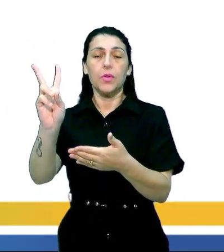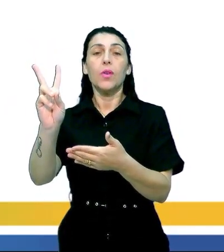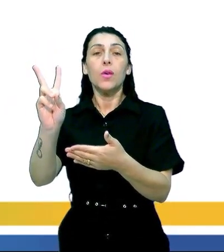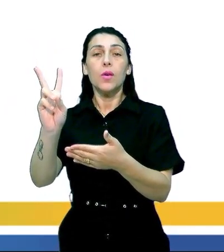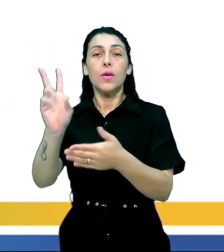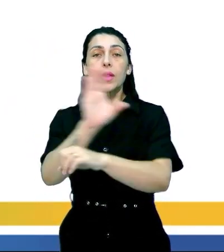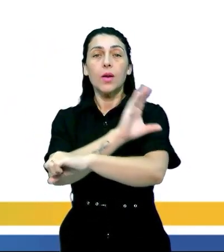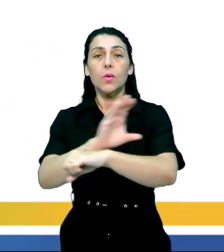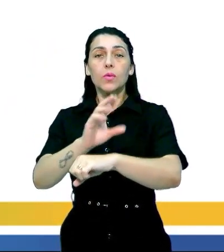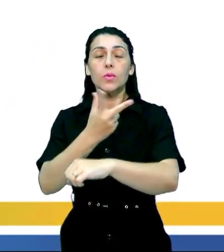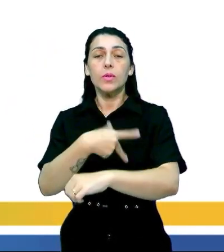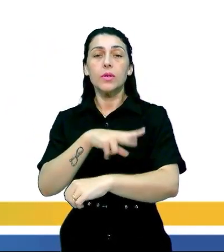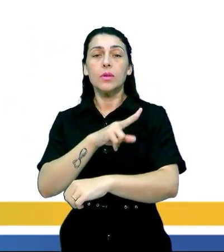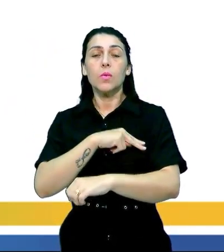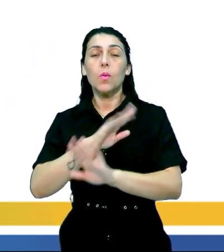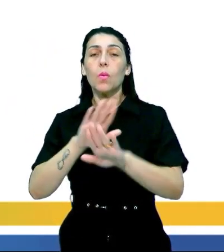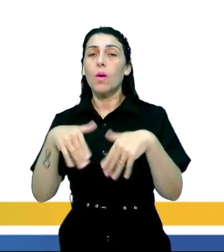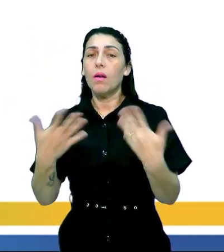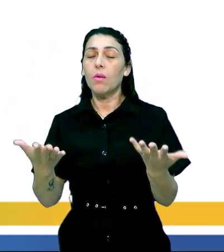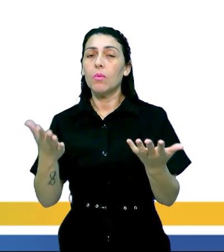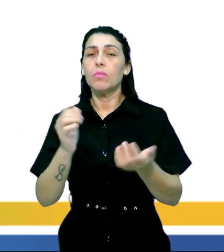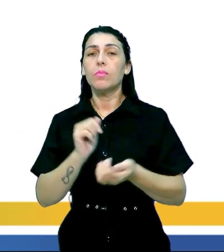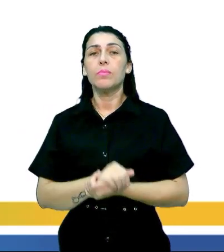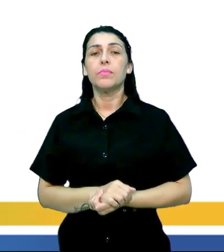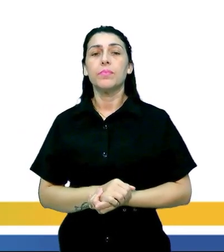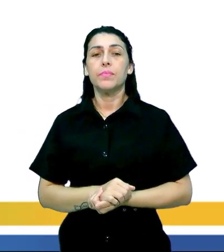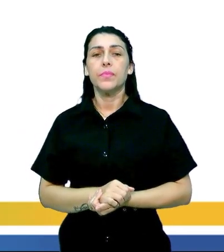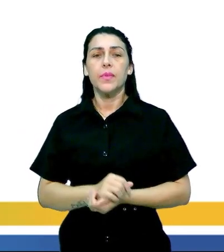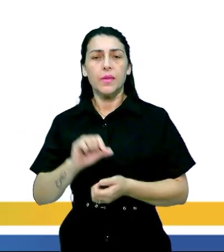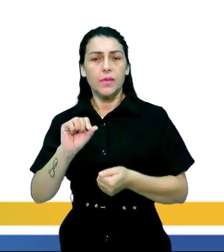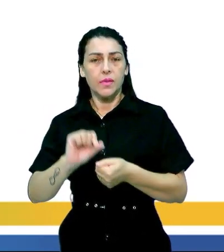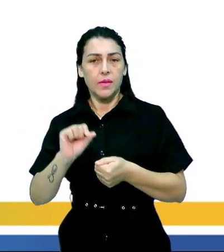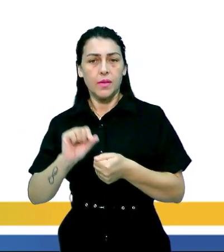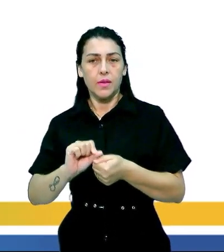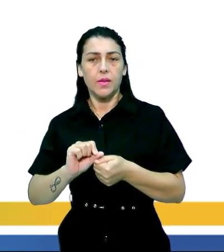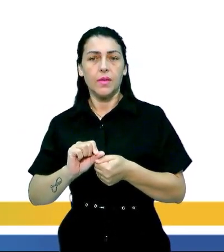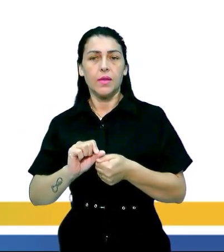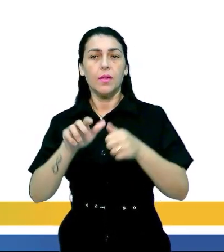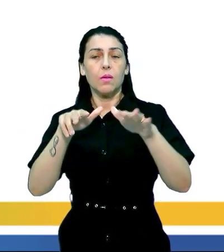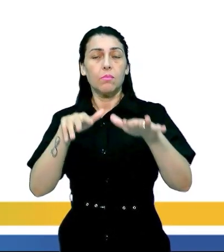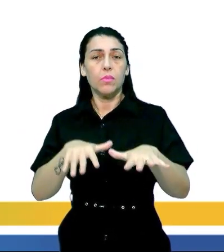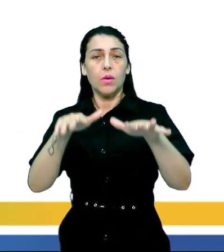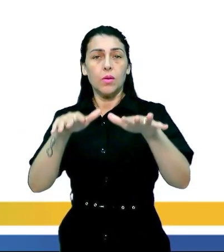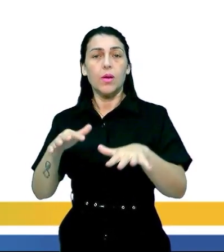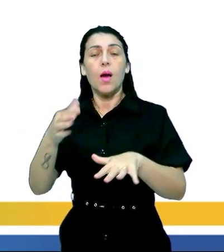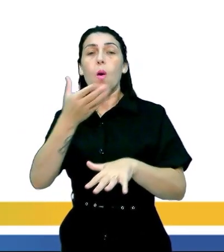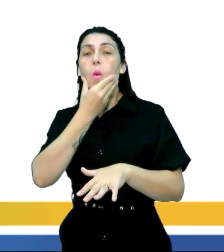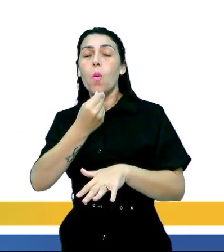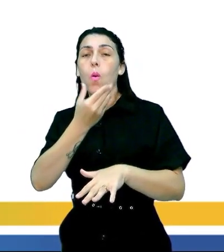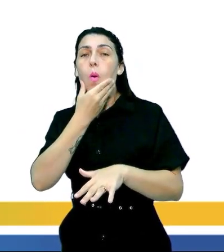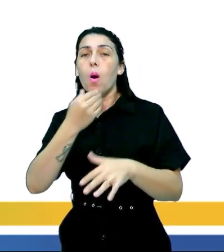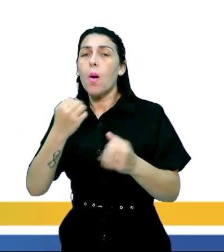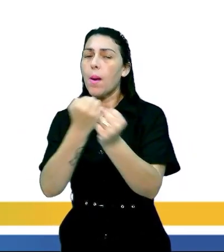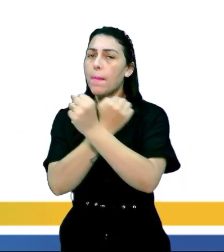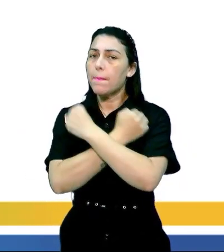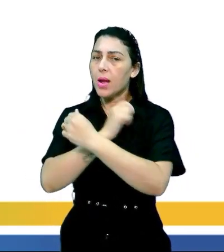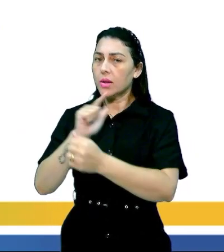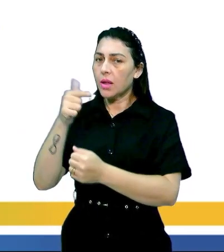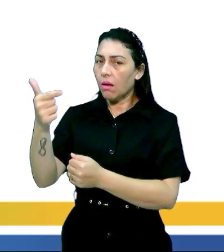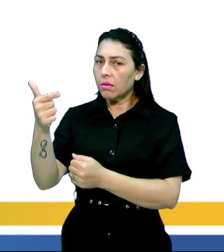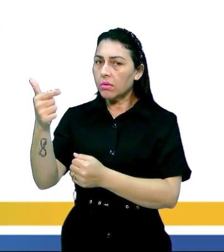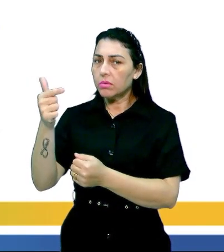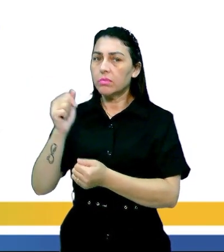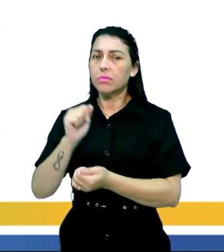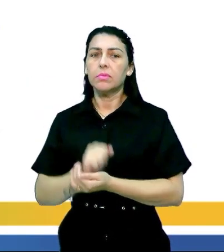típico da cultura espanhola são né a realização do cortejo público ao toureiro e o abraço do adversário será que essa nossa